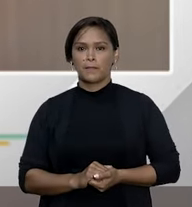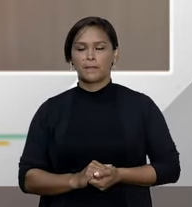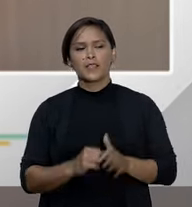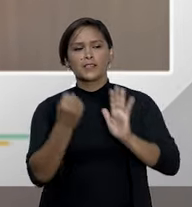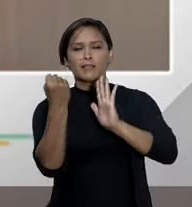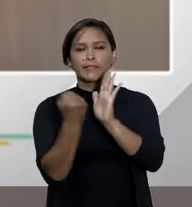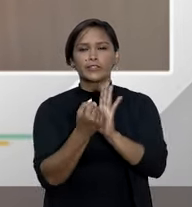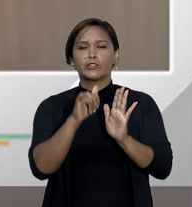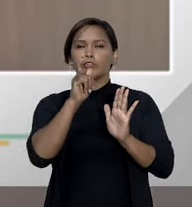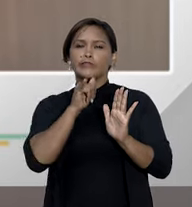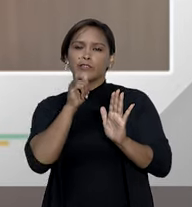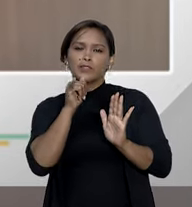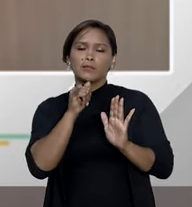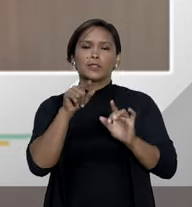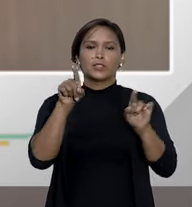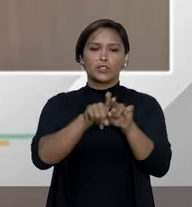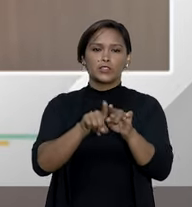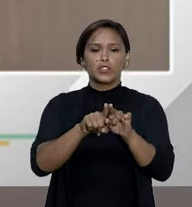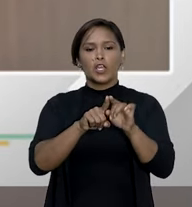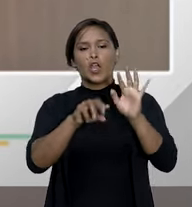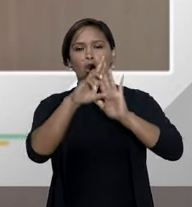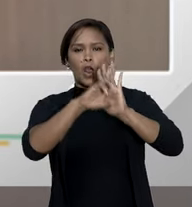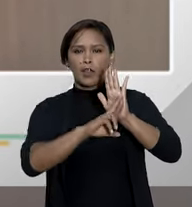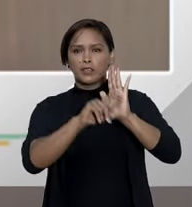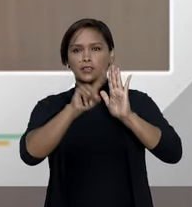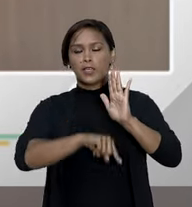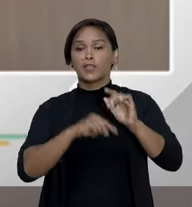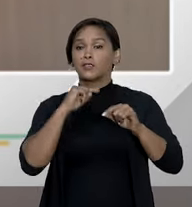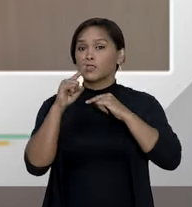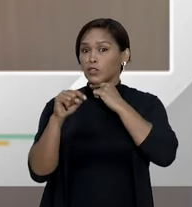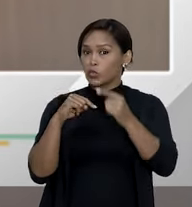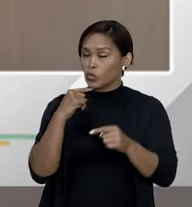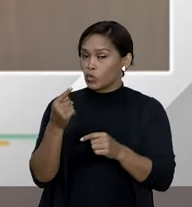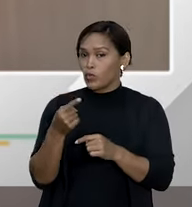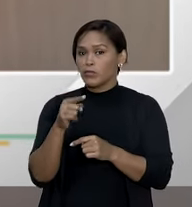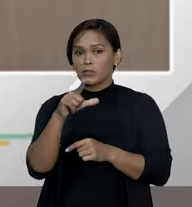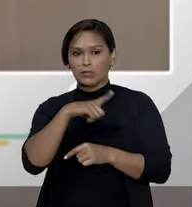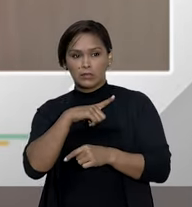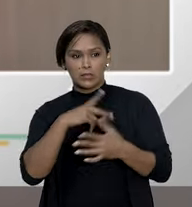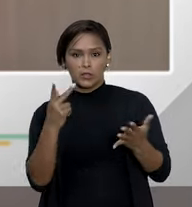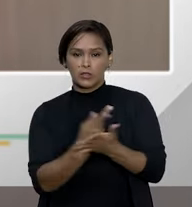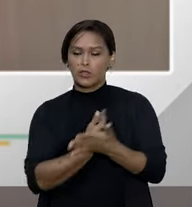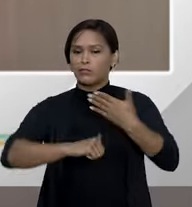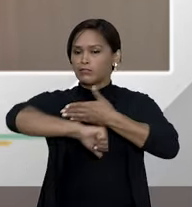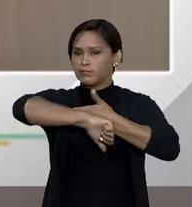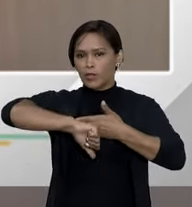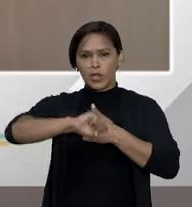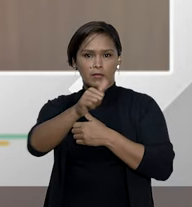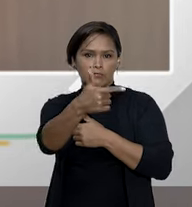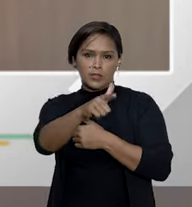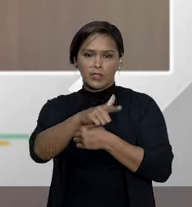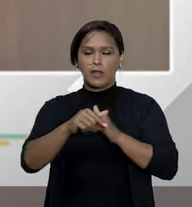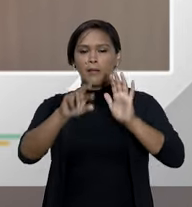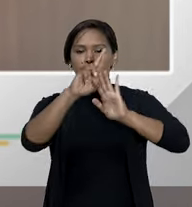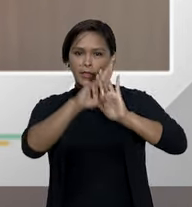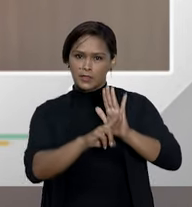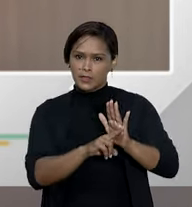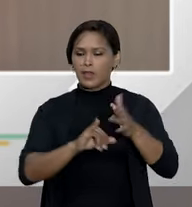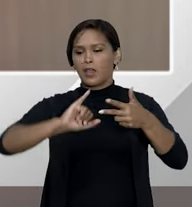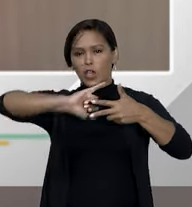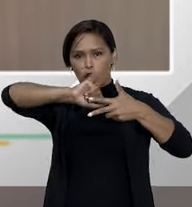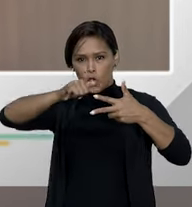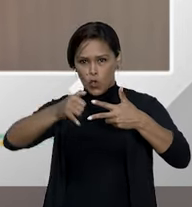taxativo se é exemplificativo essa dúvida sendo razoável não da dano moral mas em regra o poder judiciário